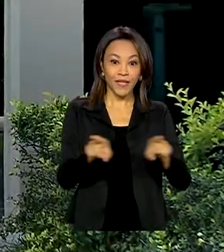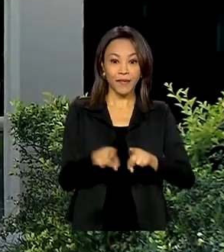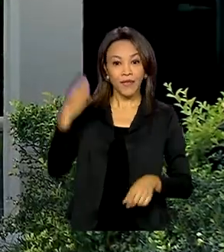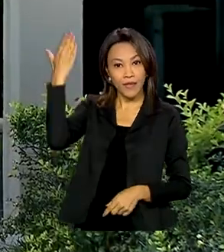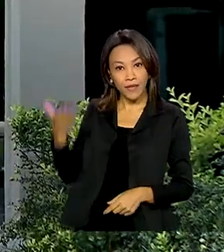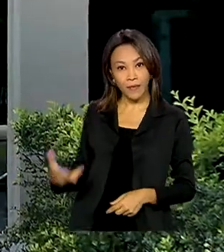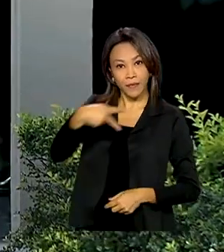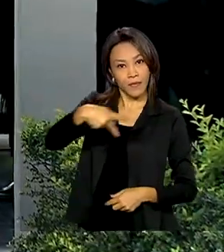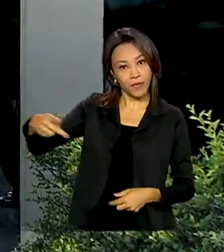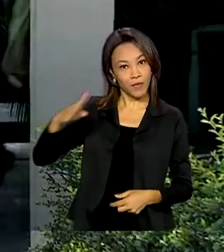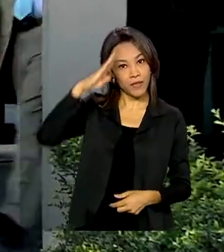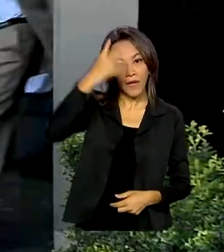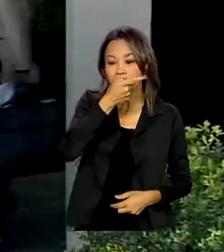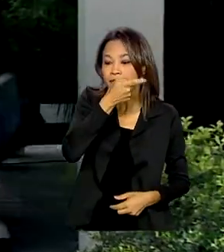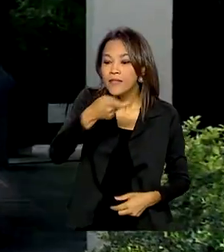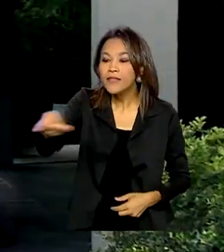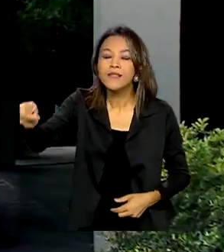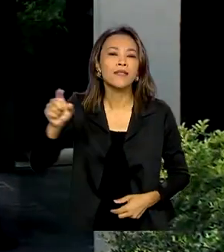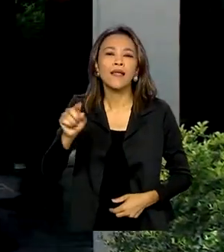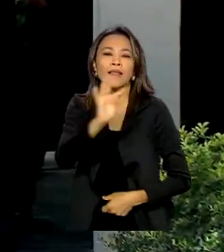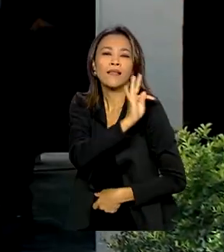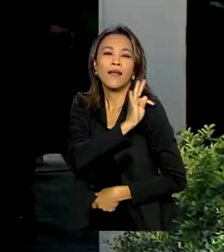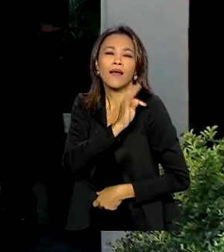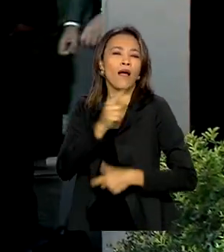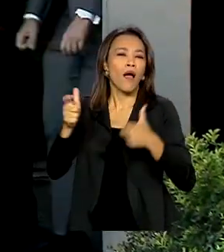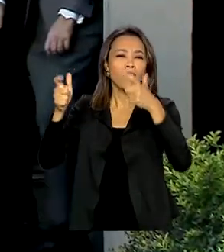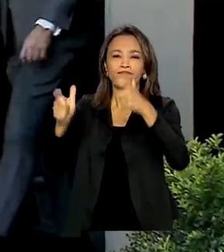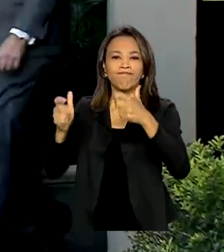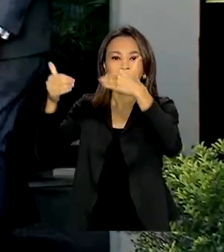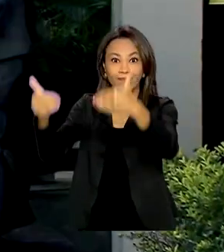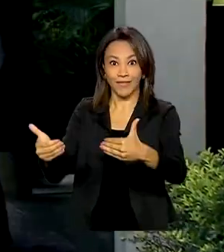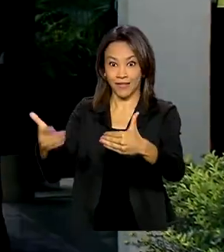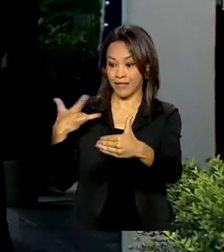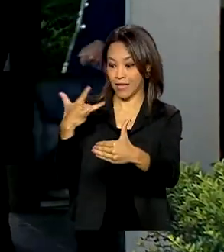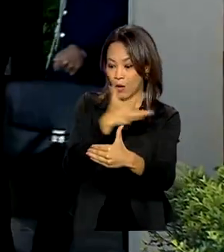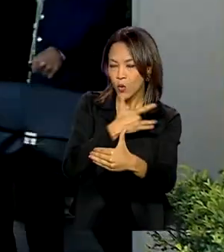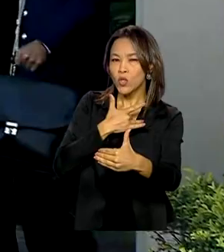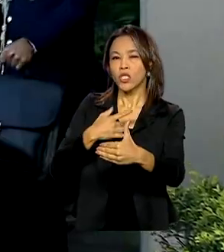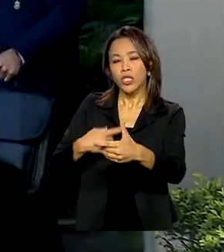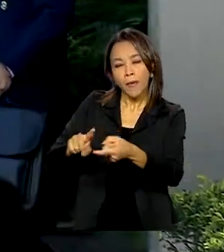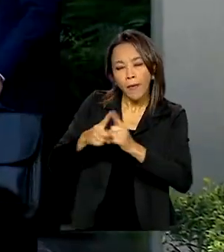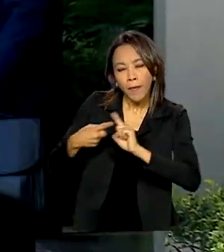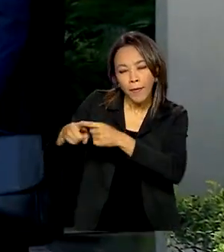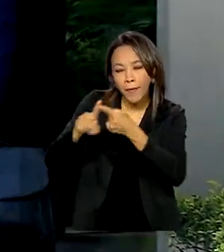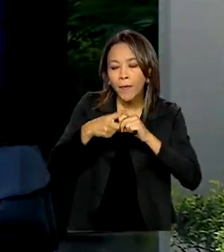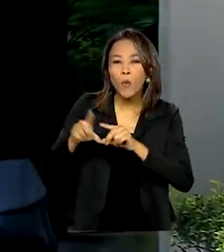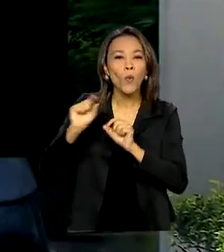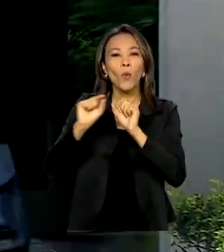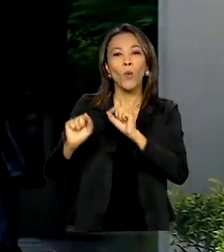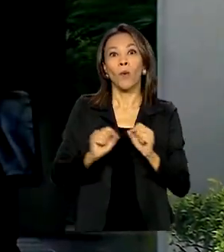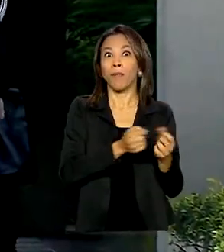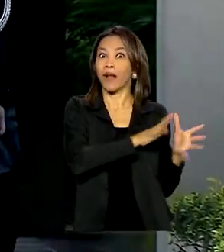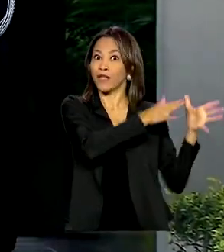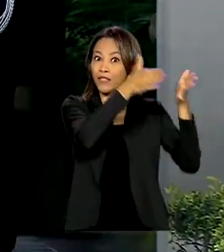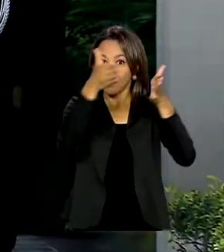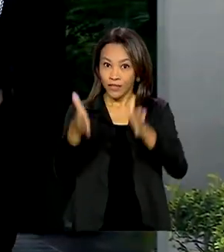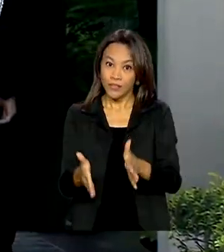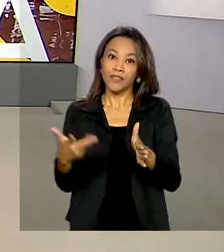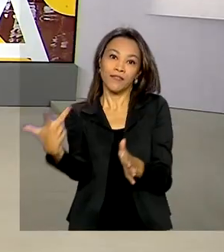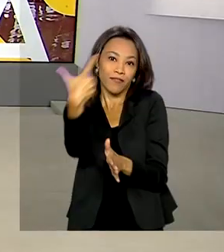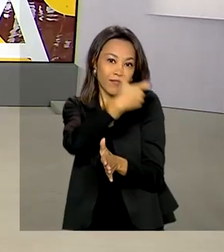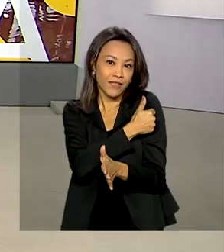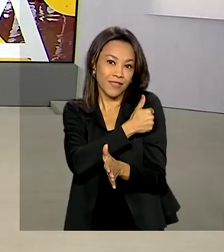presidente Jair Bolsonaro faz visita técnica ao Ministério da Saúde e avançam as negociações para a chegada da vacina contra a Covid.